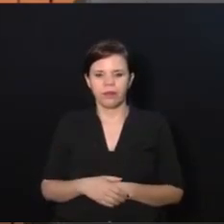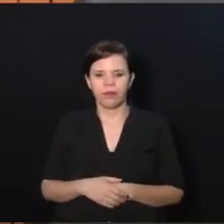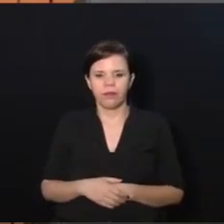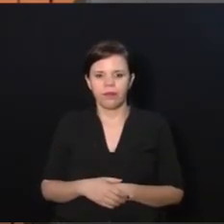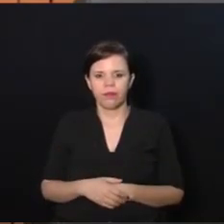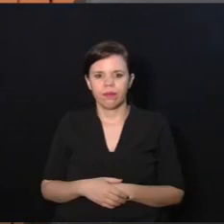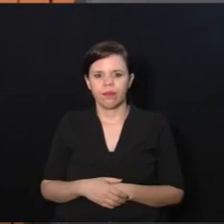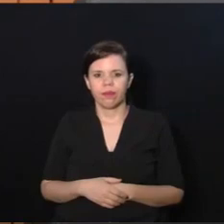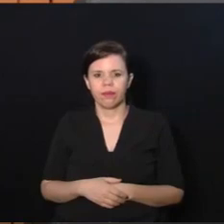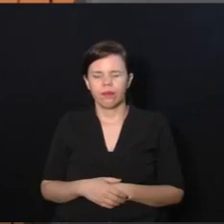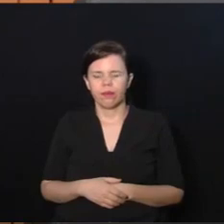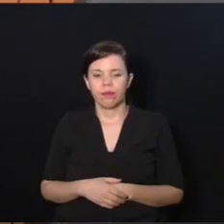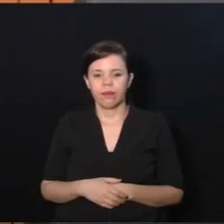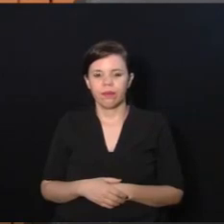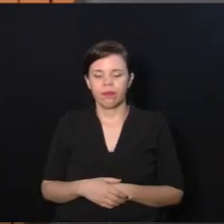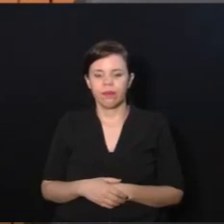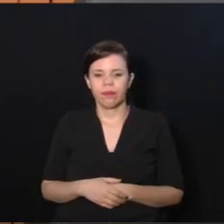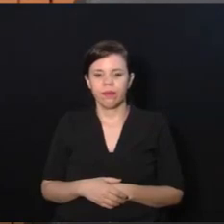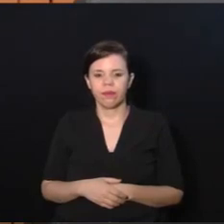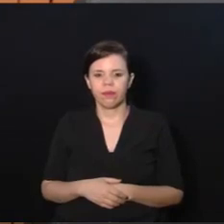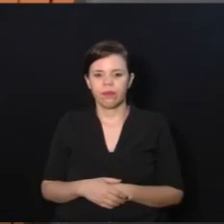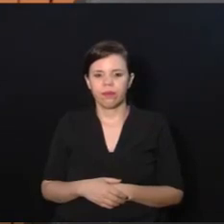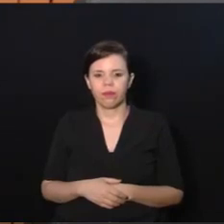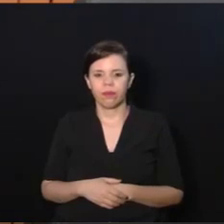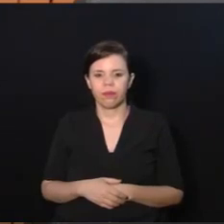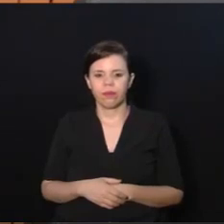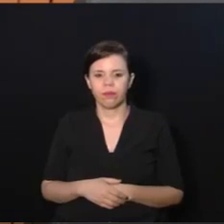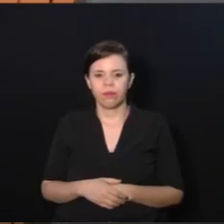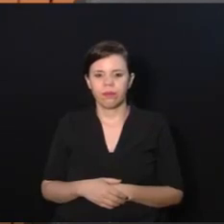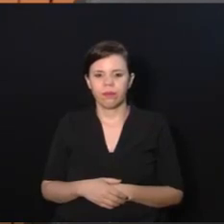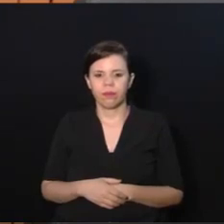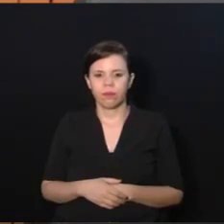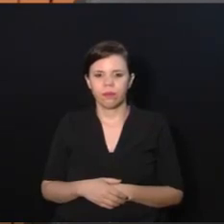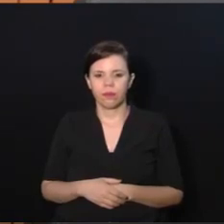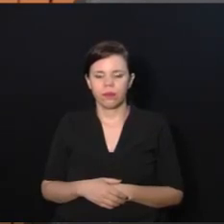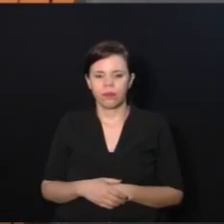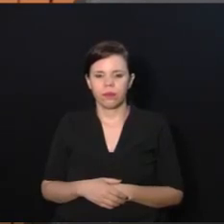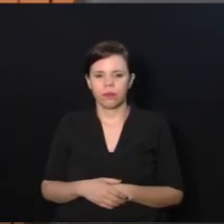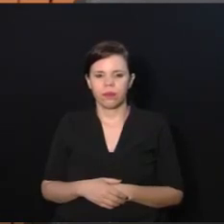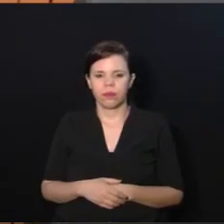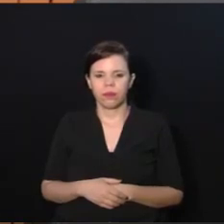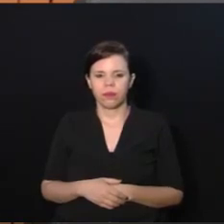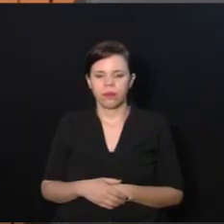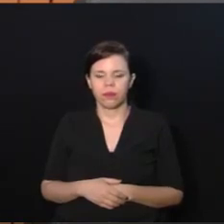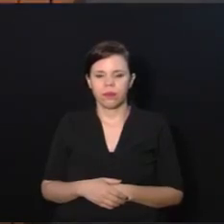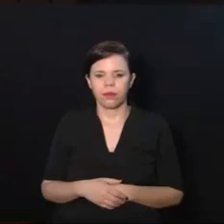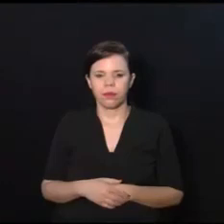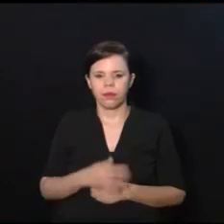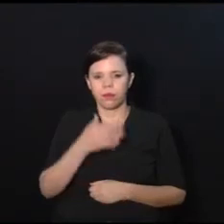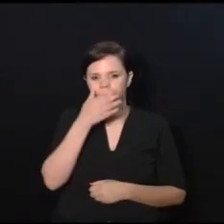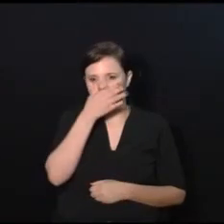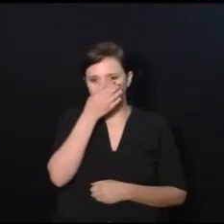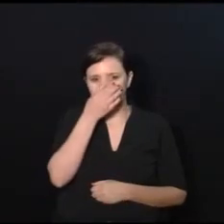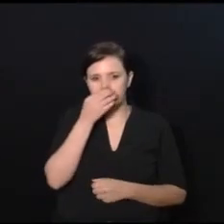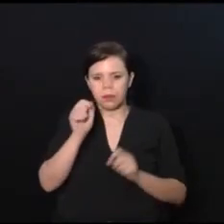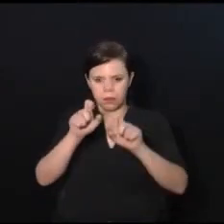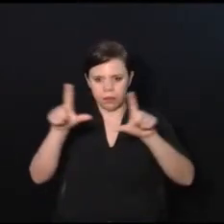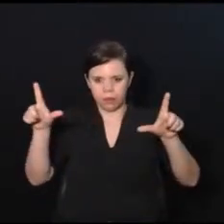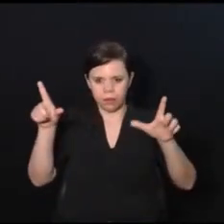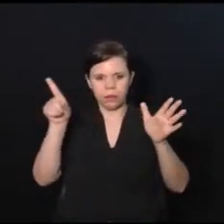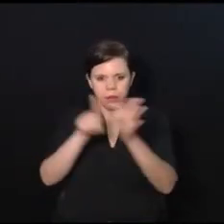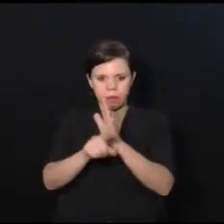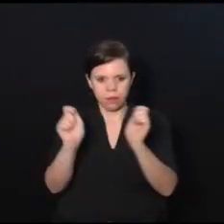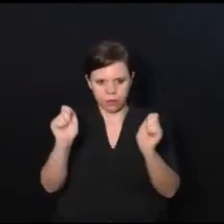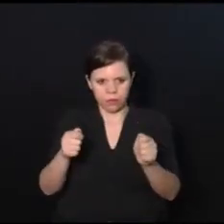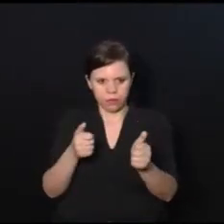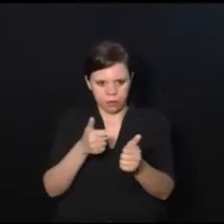E aí, o slide está na tela, a apresentação? Posso seguir por ele?